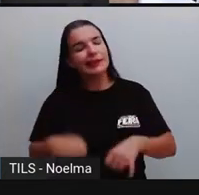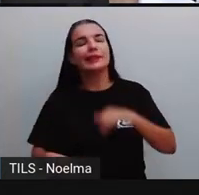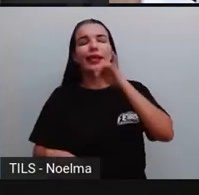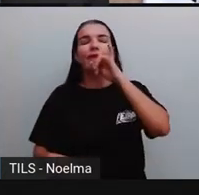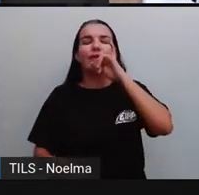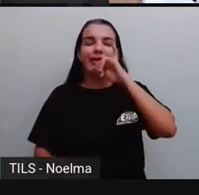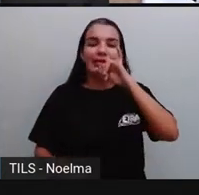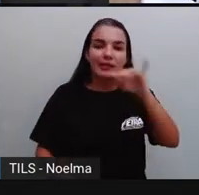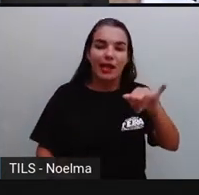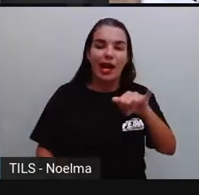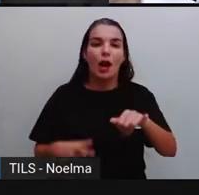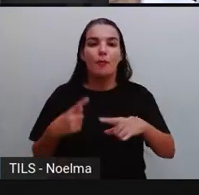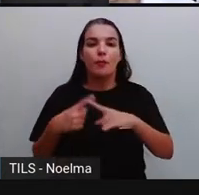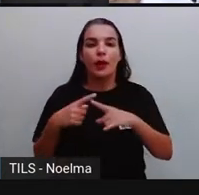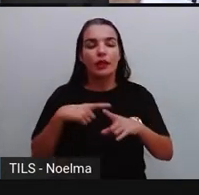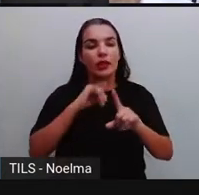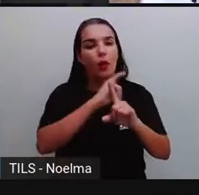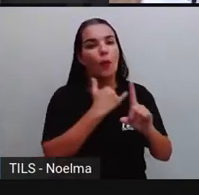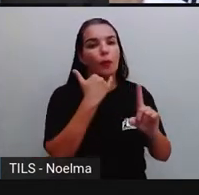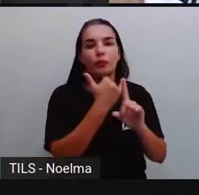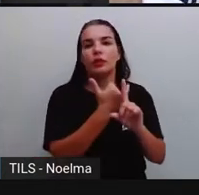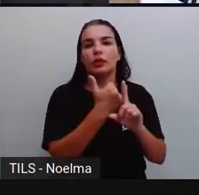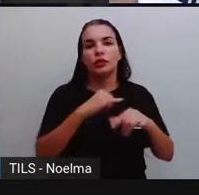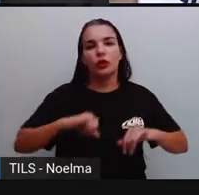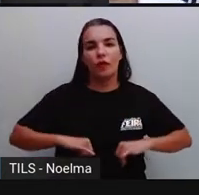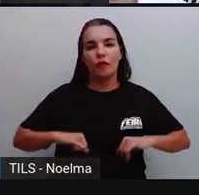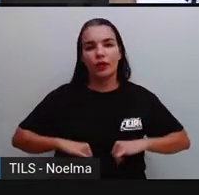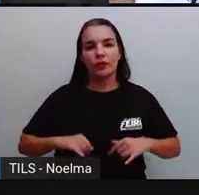de falar que está sofrendo bullying, certo?